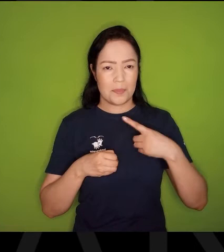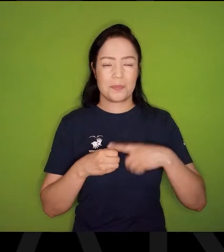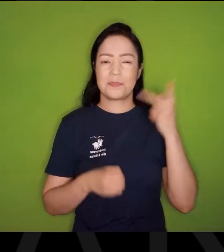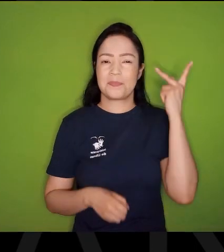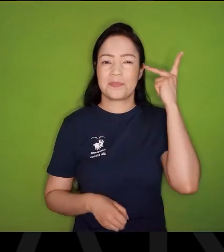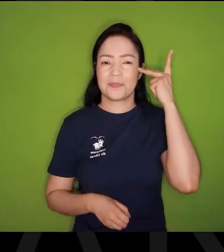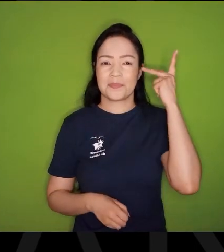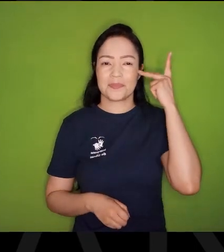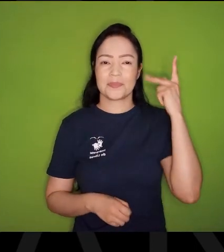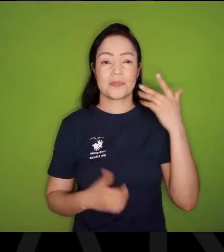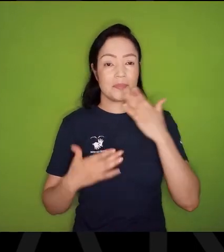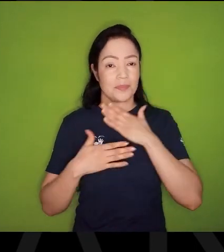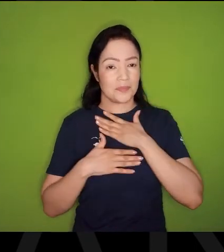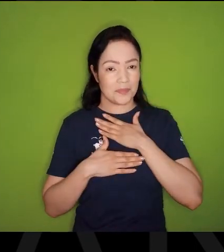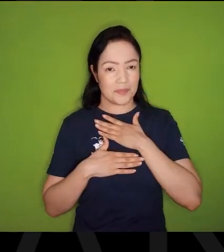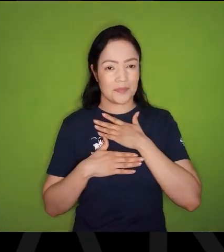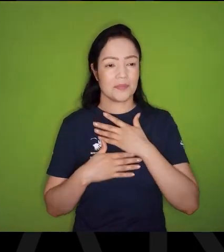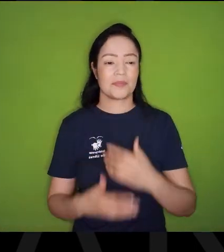para mim,